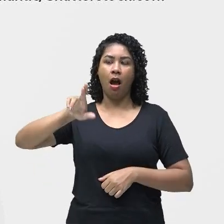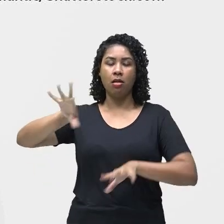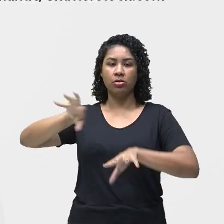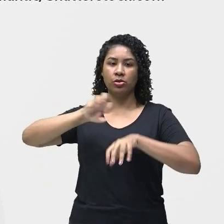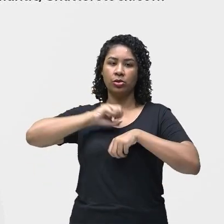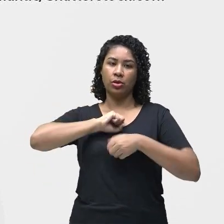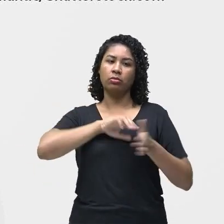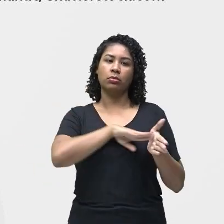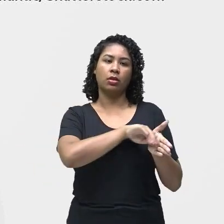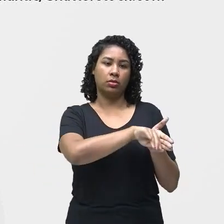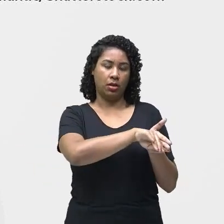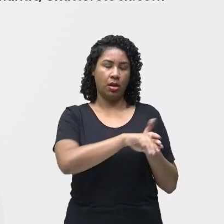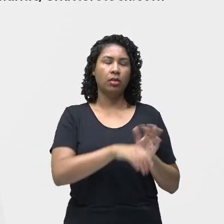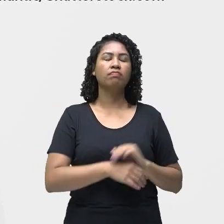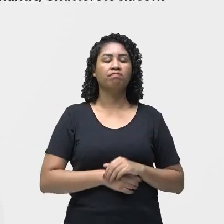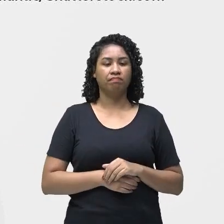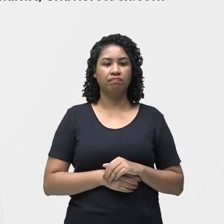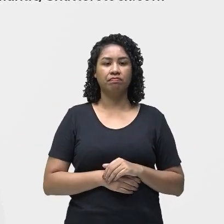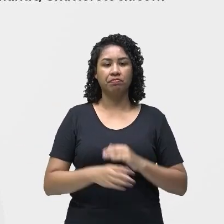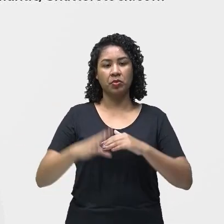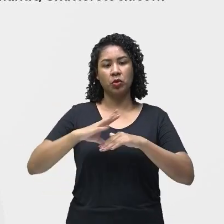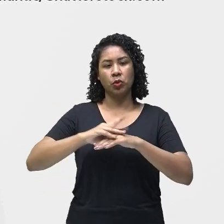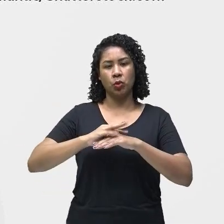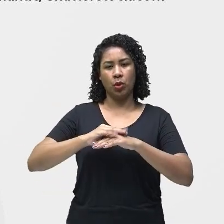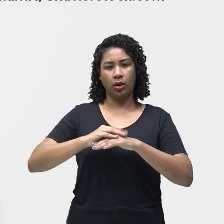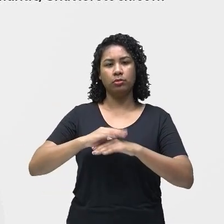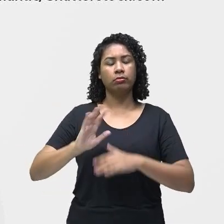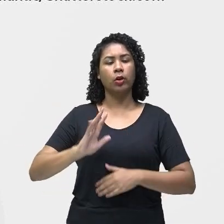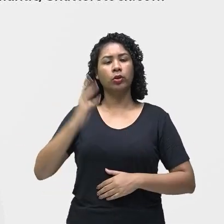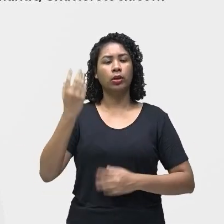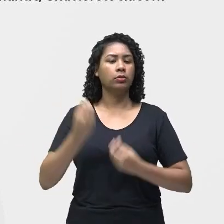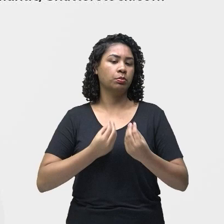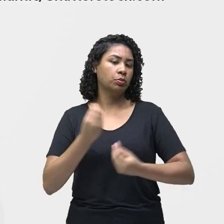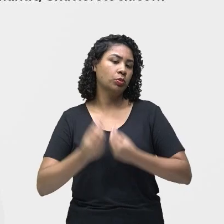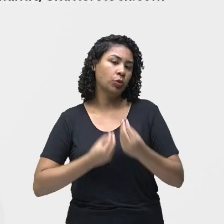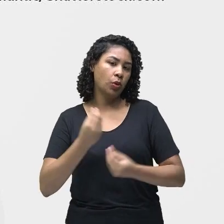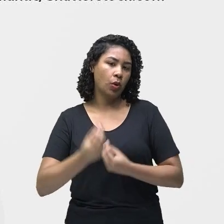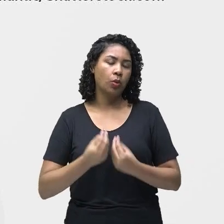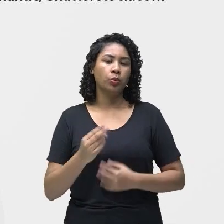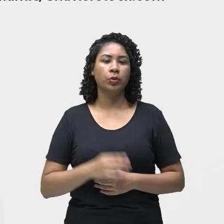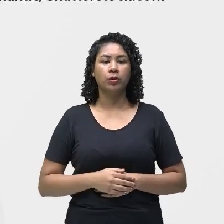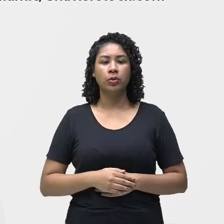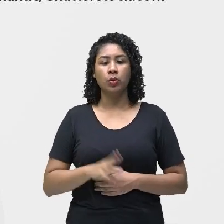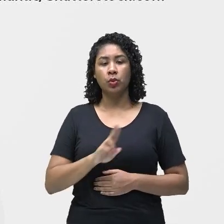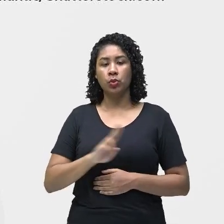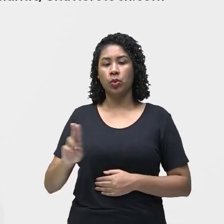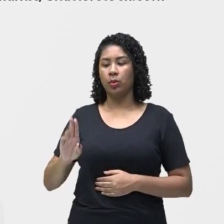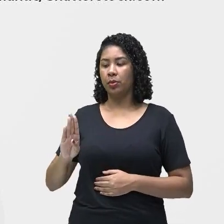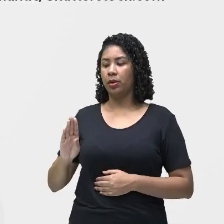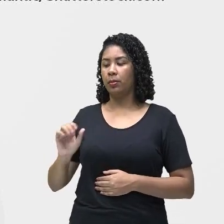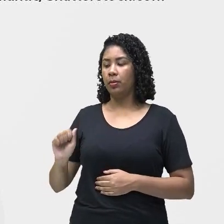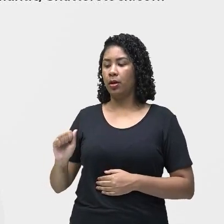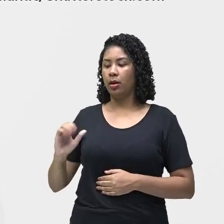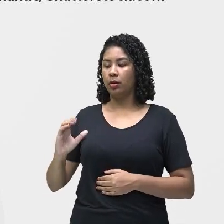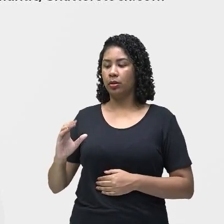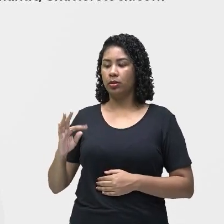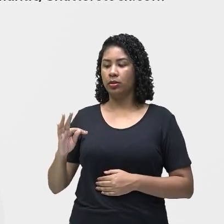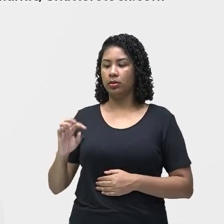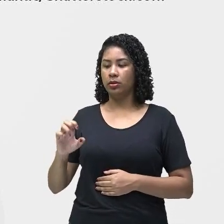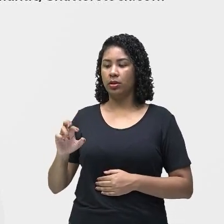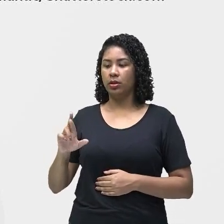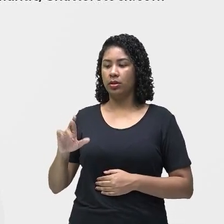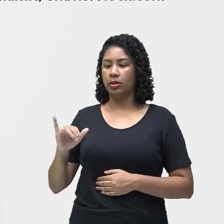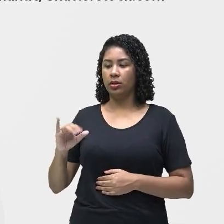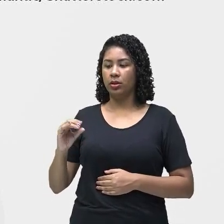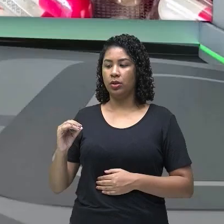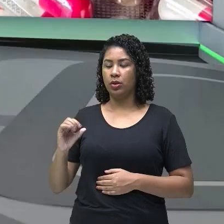doenças que nós conhecemos como, que são ocasionadas por bactérias, recebem o nome de bacterioses. E eu